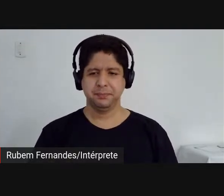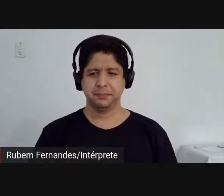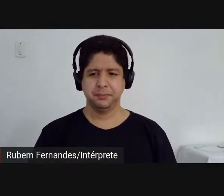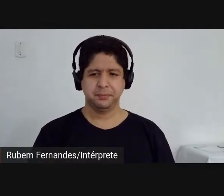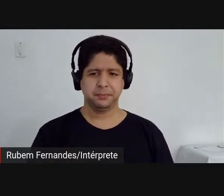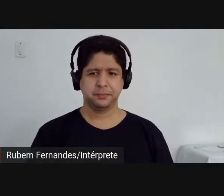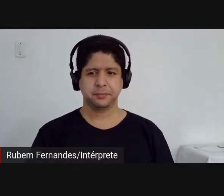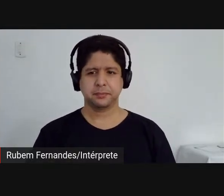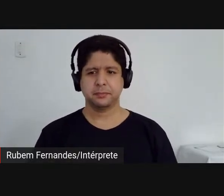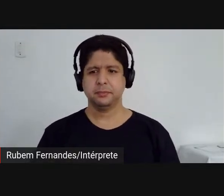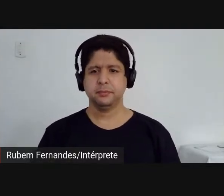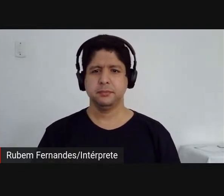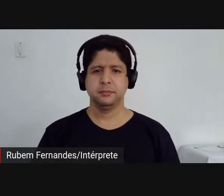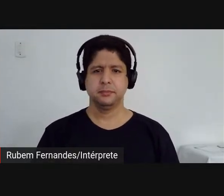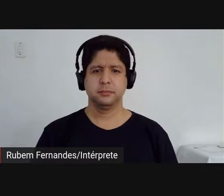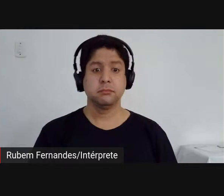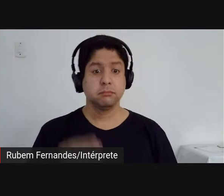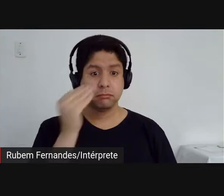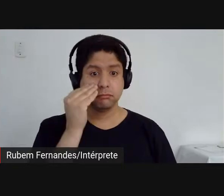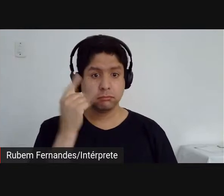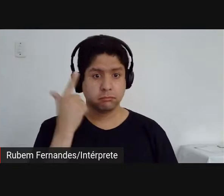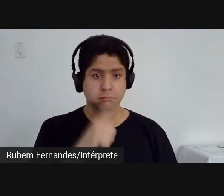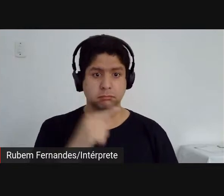Vocês conseguem ver minha tela?